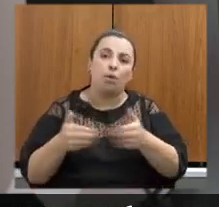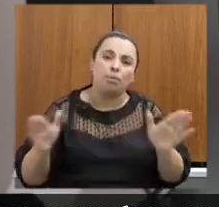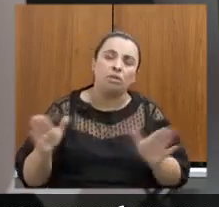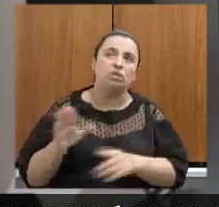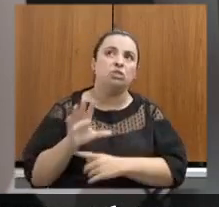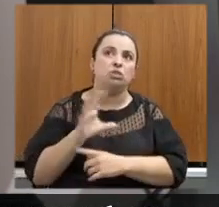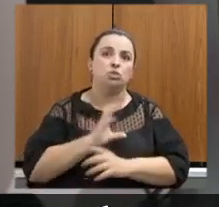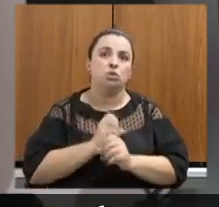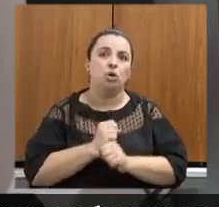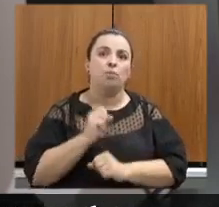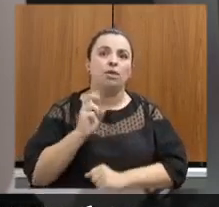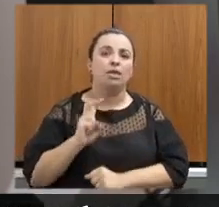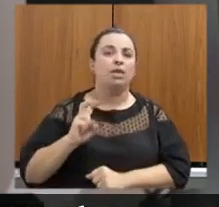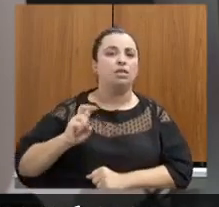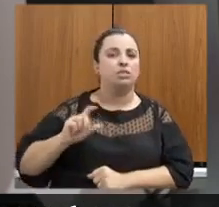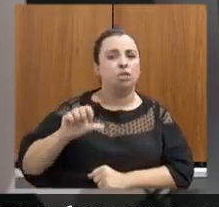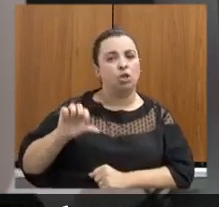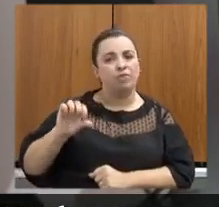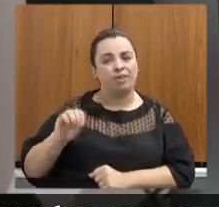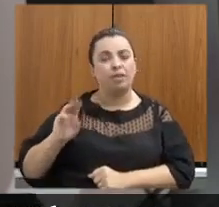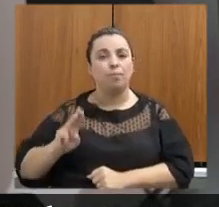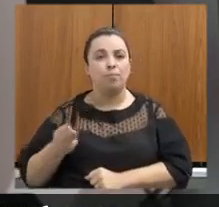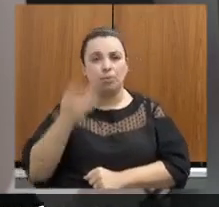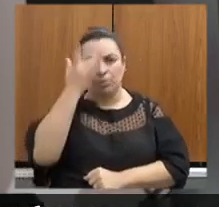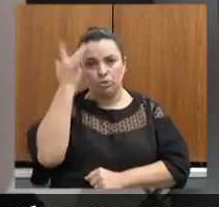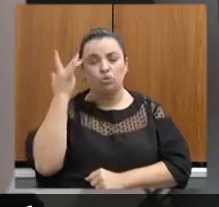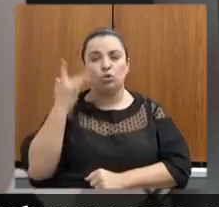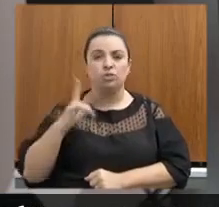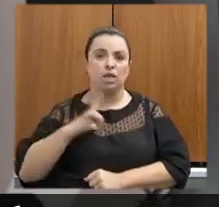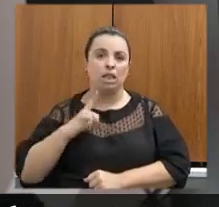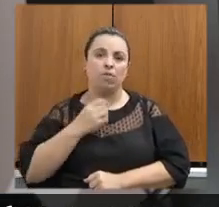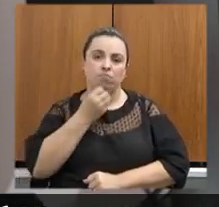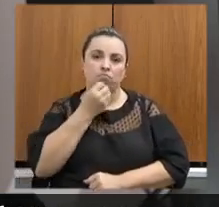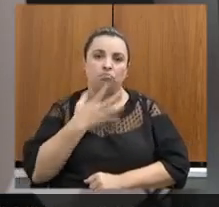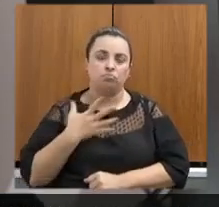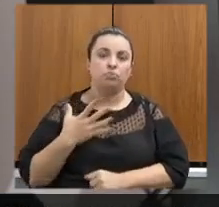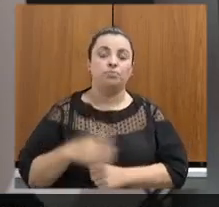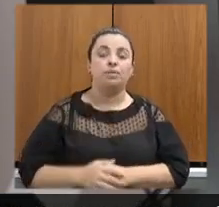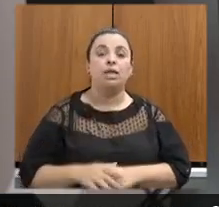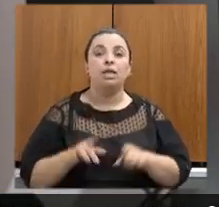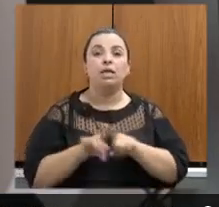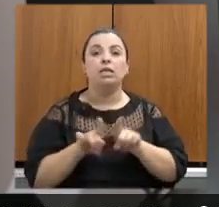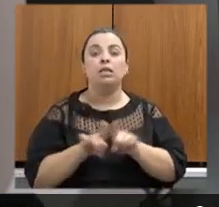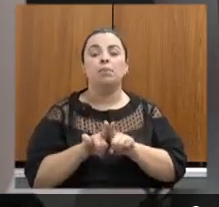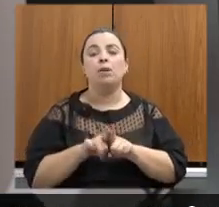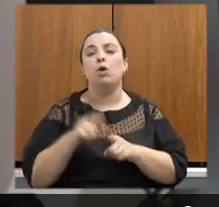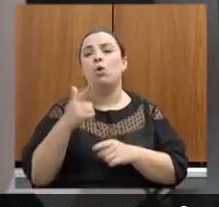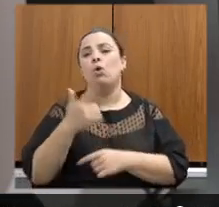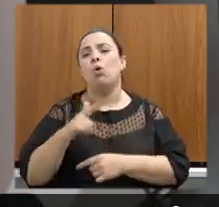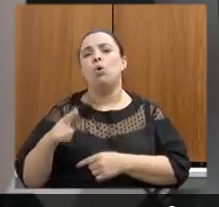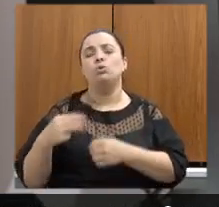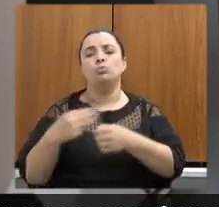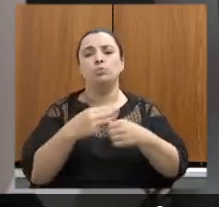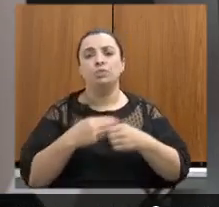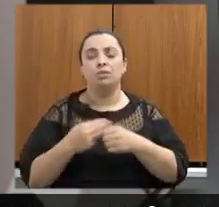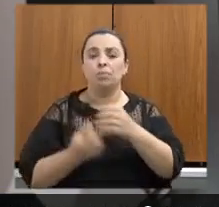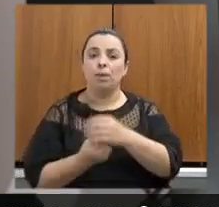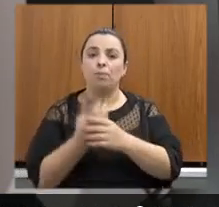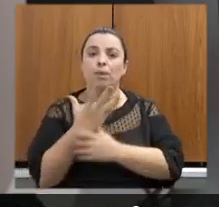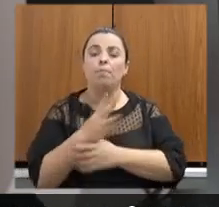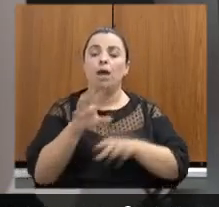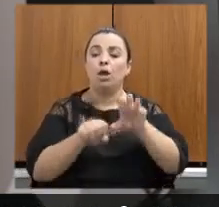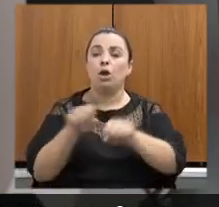mil habitantes beneficiados, além de manual de orientações aos municípios para a implementação e gestão da coleta seletiva.